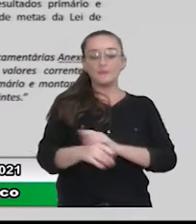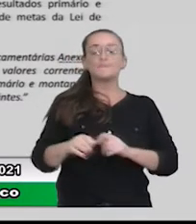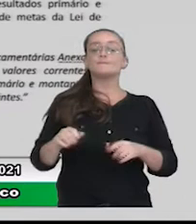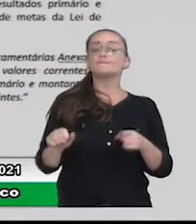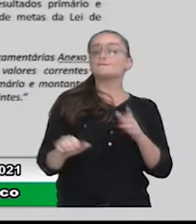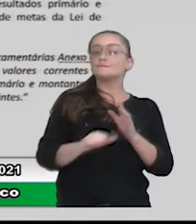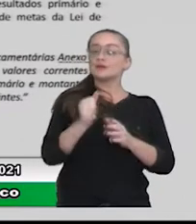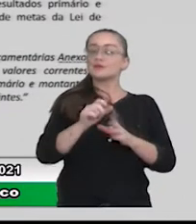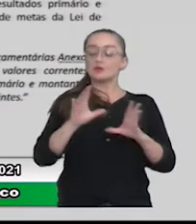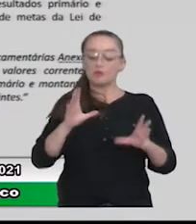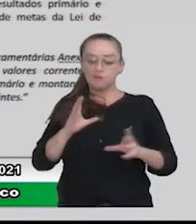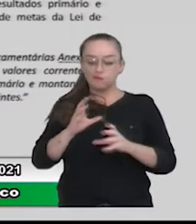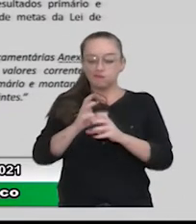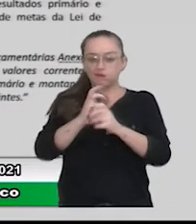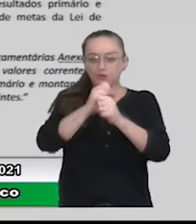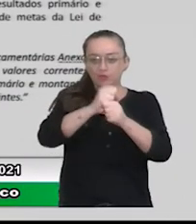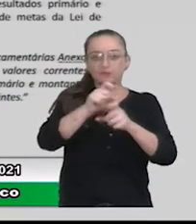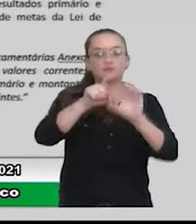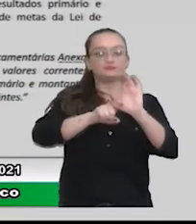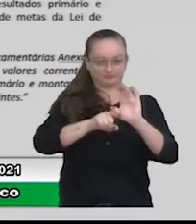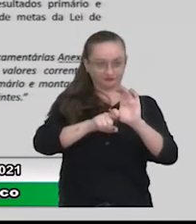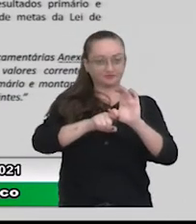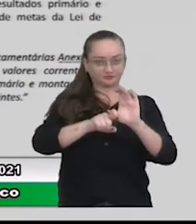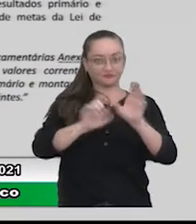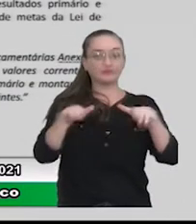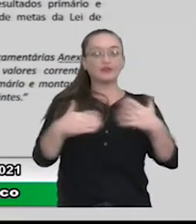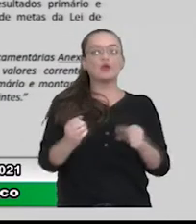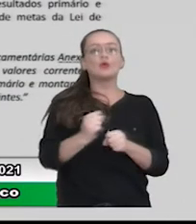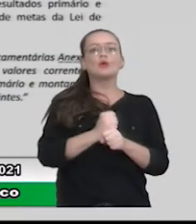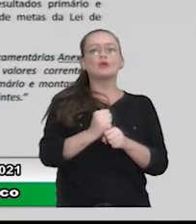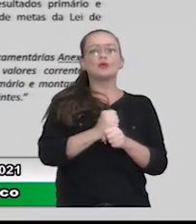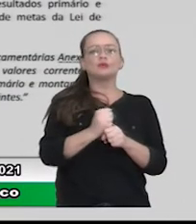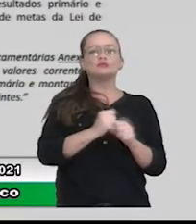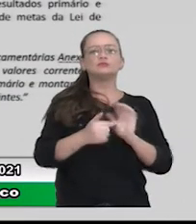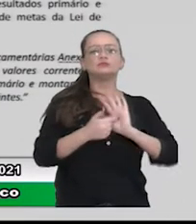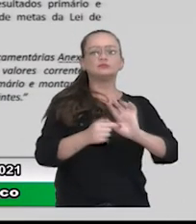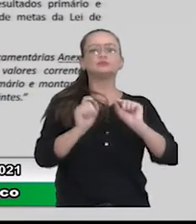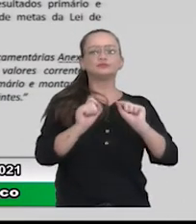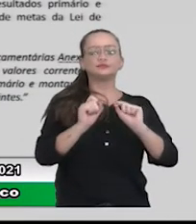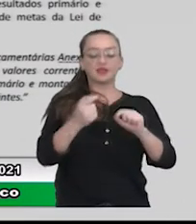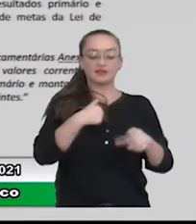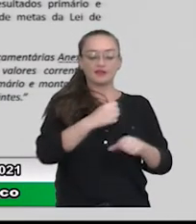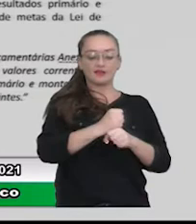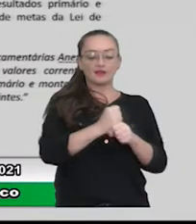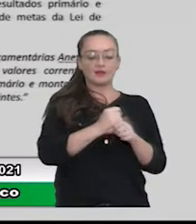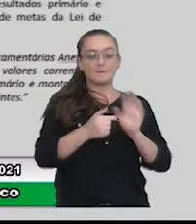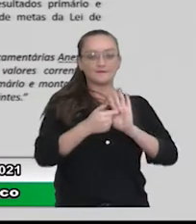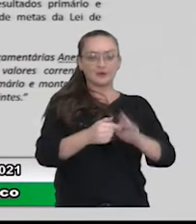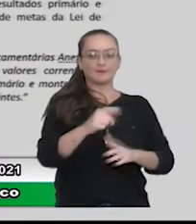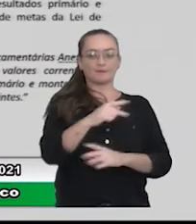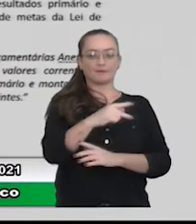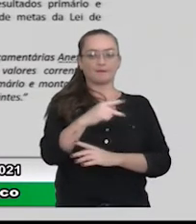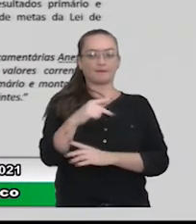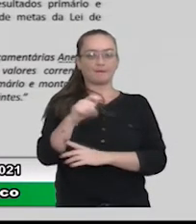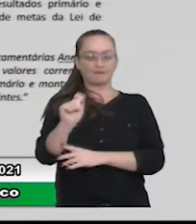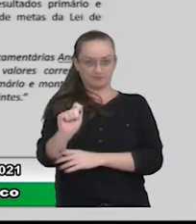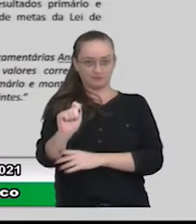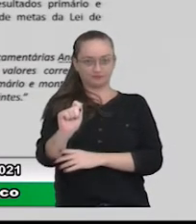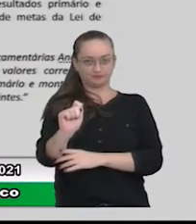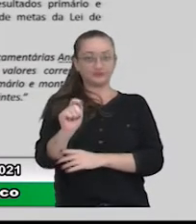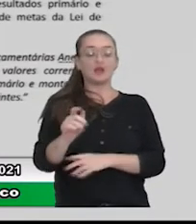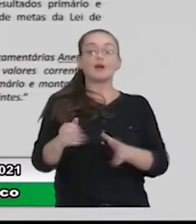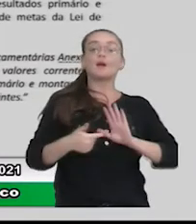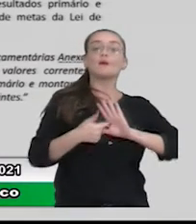montante da dívida. Então, todo ano a gente apresenta, agora esse ano a gente vai apresentar o PPA. Então, a gente